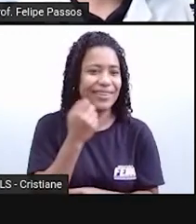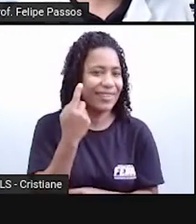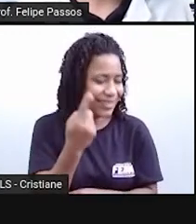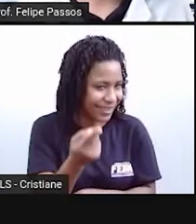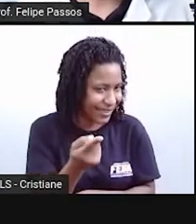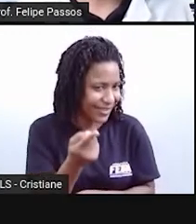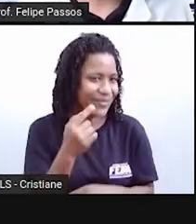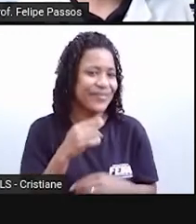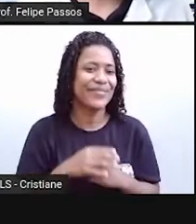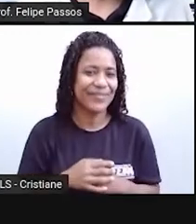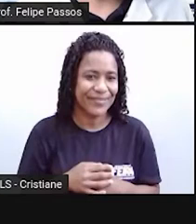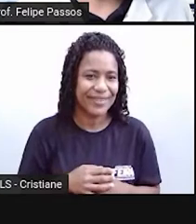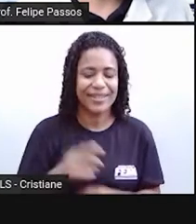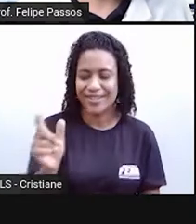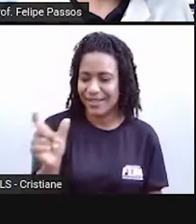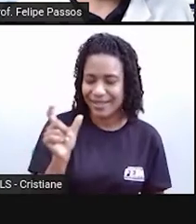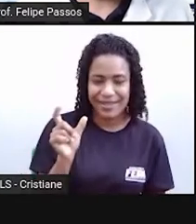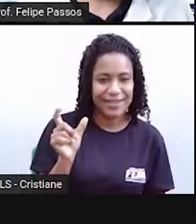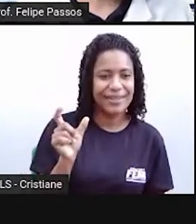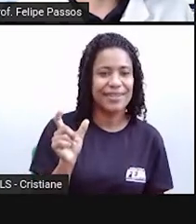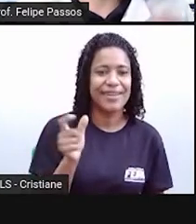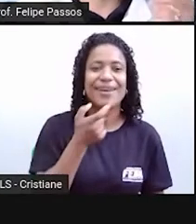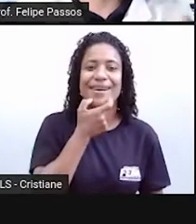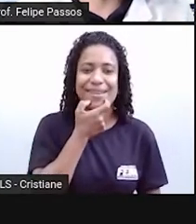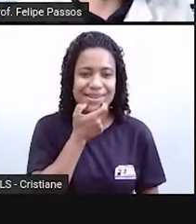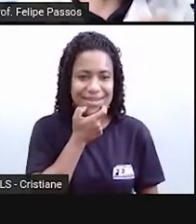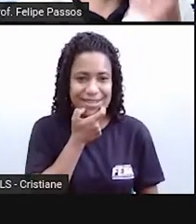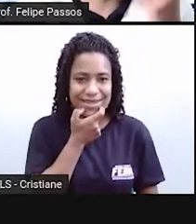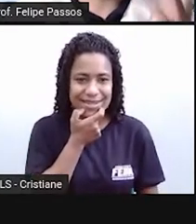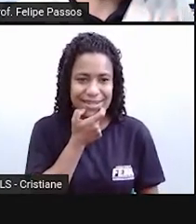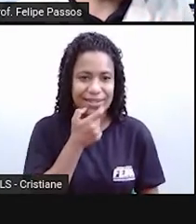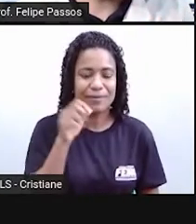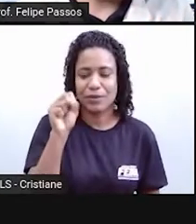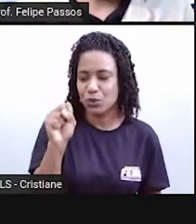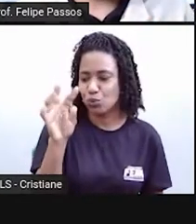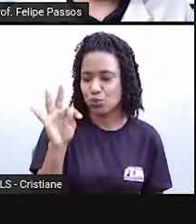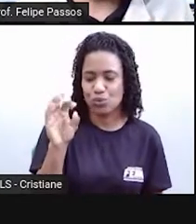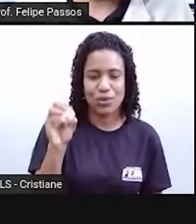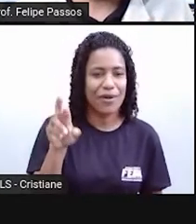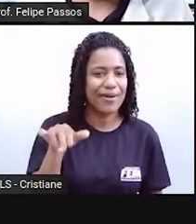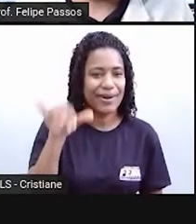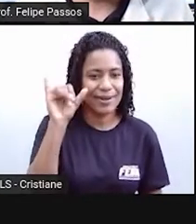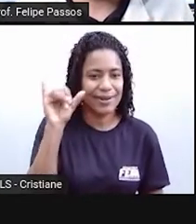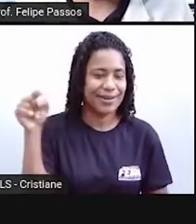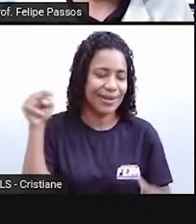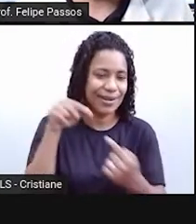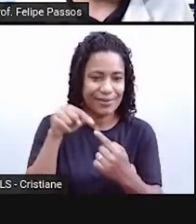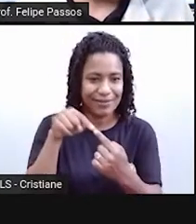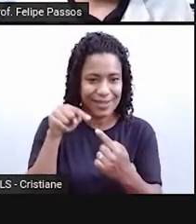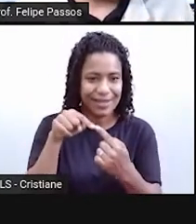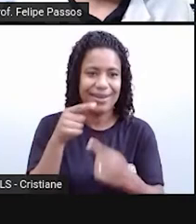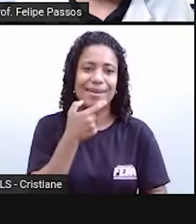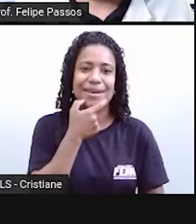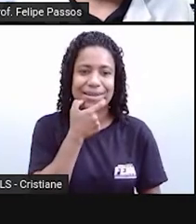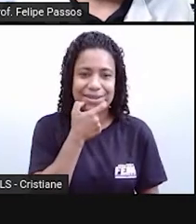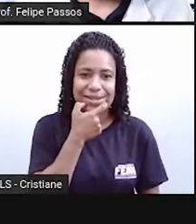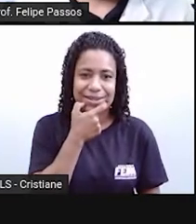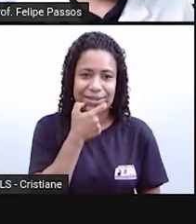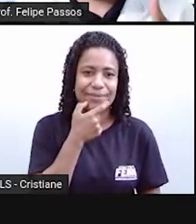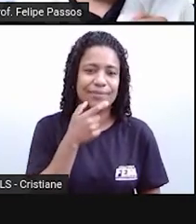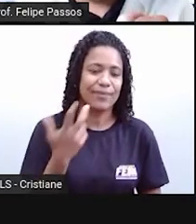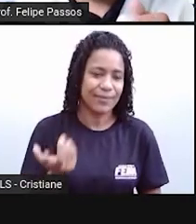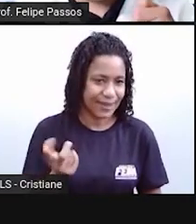usa nessa mesma grafia, nessa mesma forma de falar. Ela não sofreu aportuguesamento. Feed,